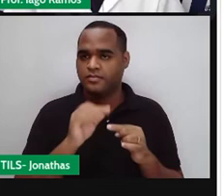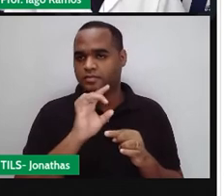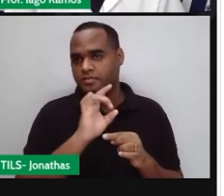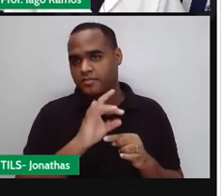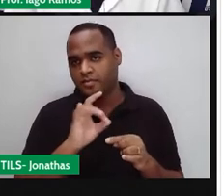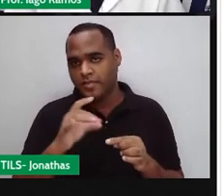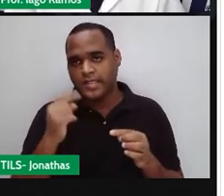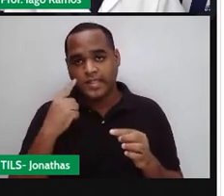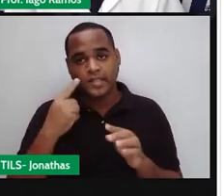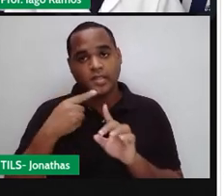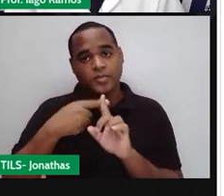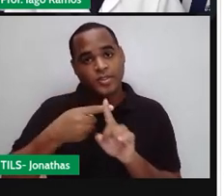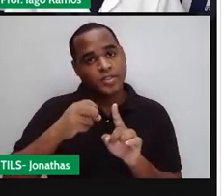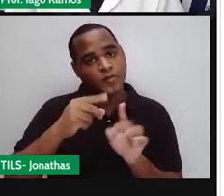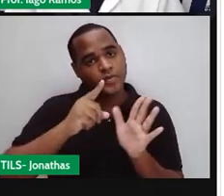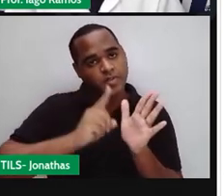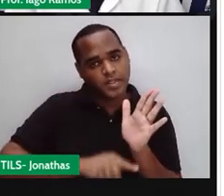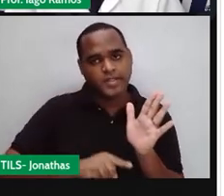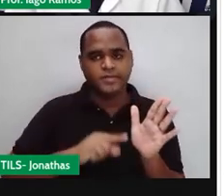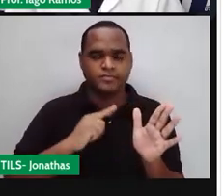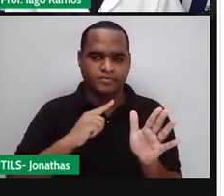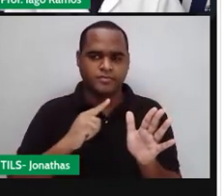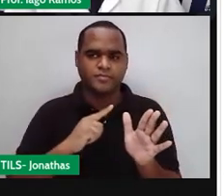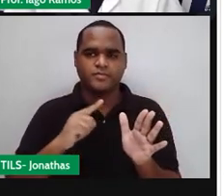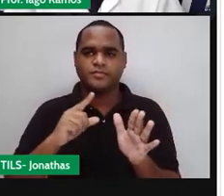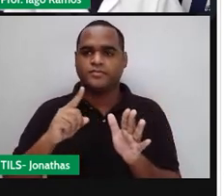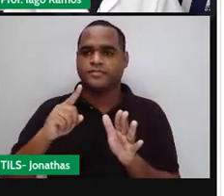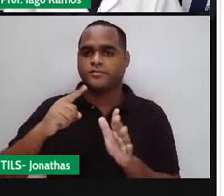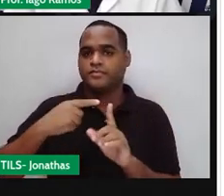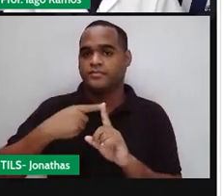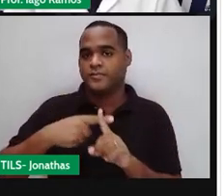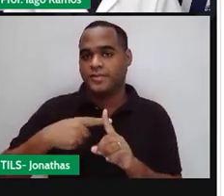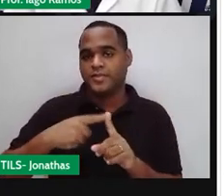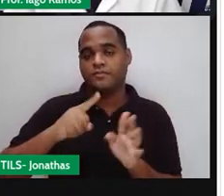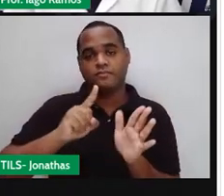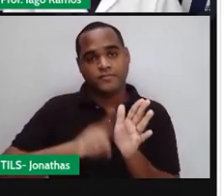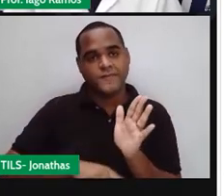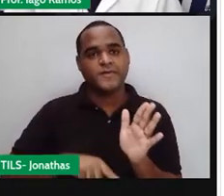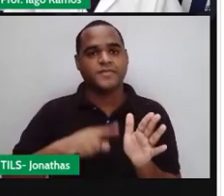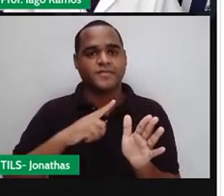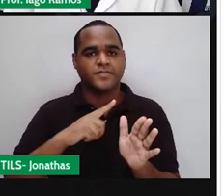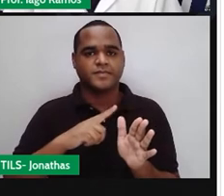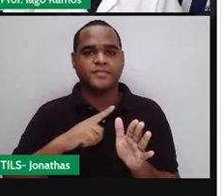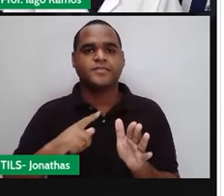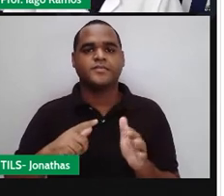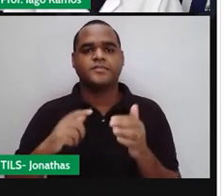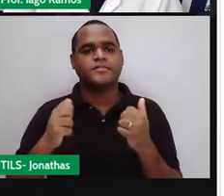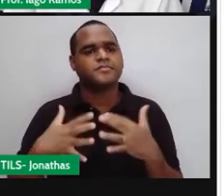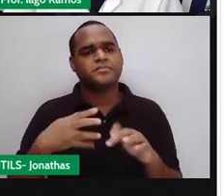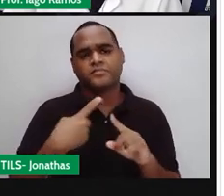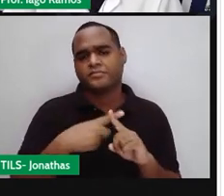o resultado dá negativo. Olha só. Aqui deu positivo e aqui deu positivo. Por quê?